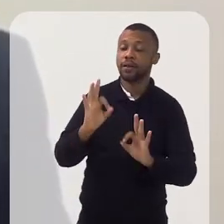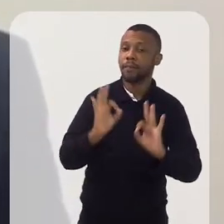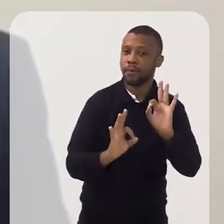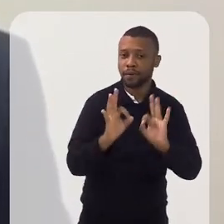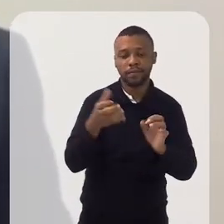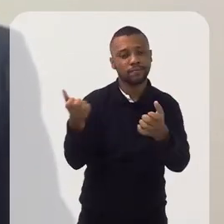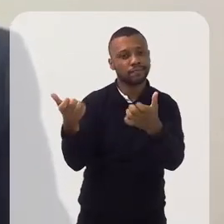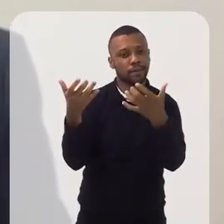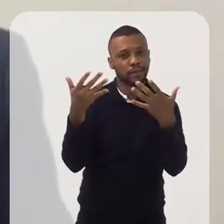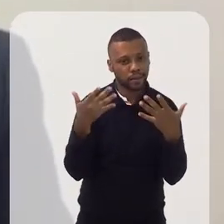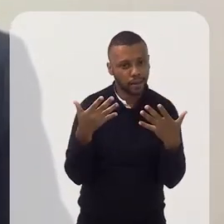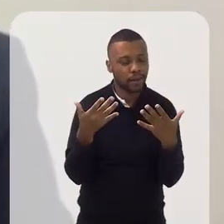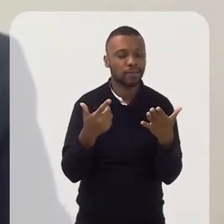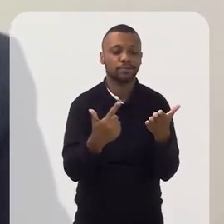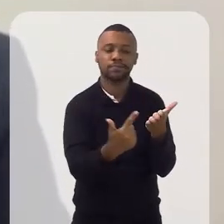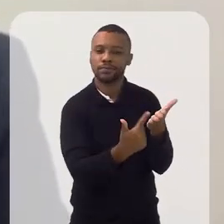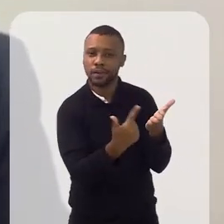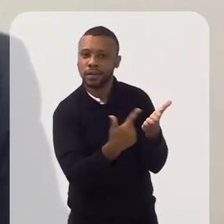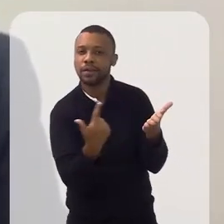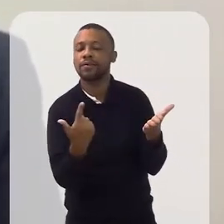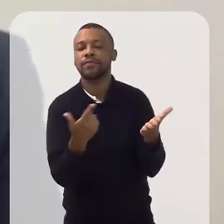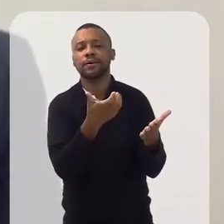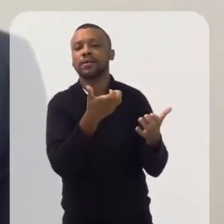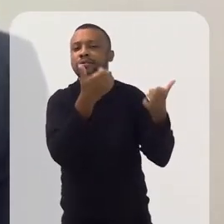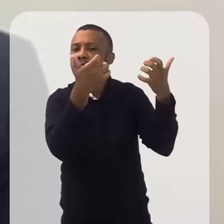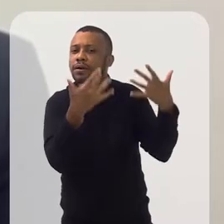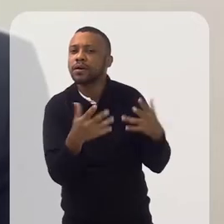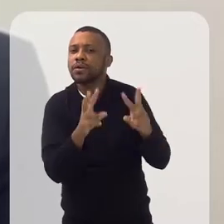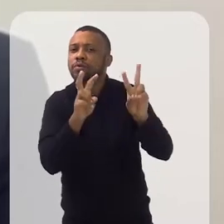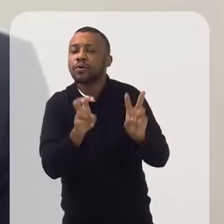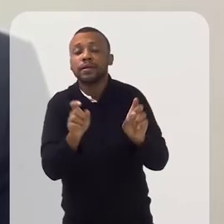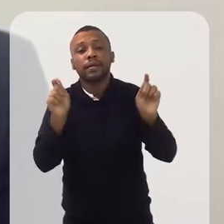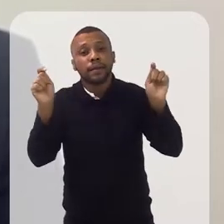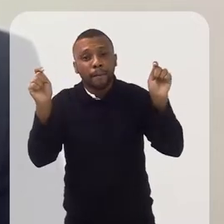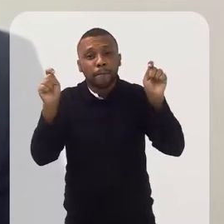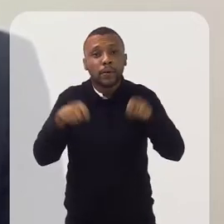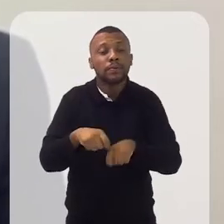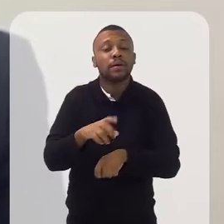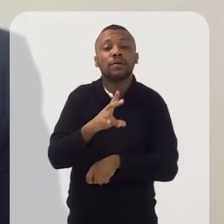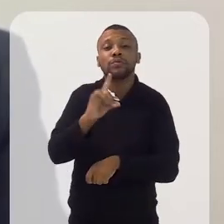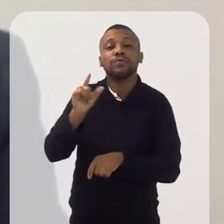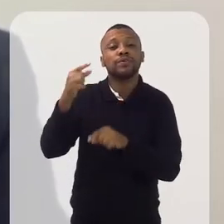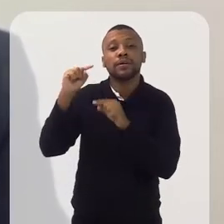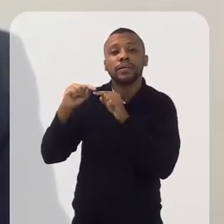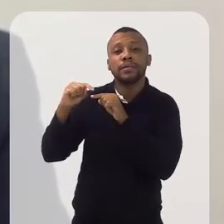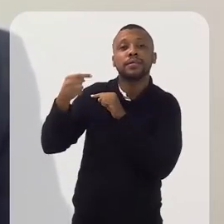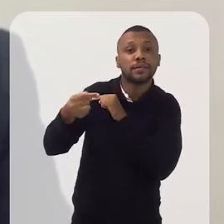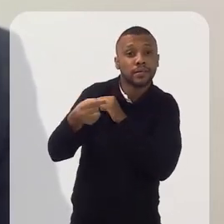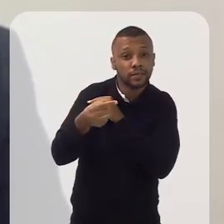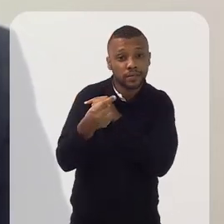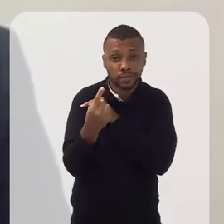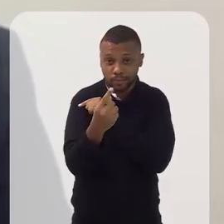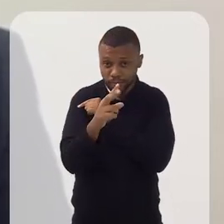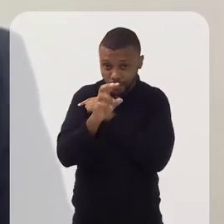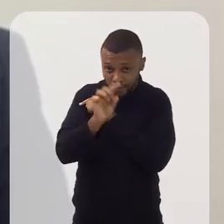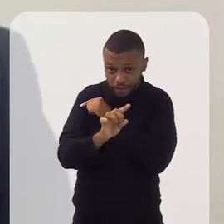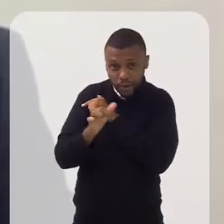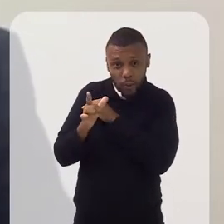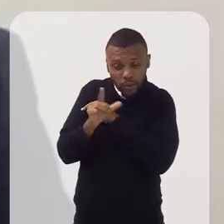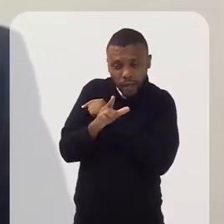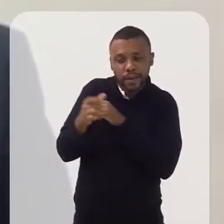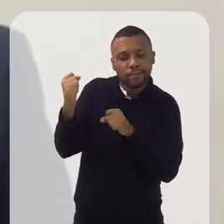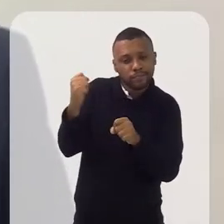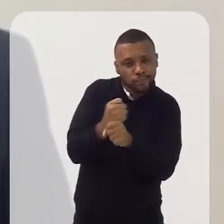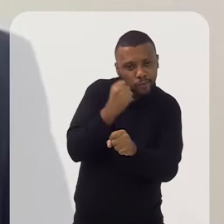projeto contaram e relataram desses livros. Eu queria que você falasse um pouquinho sobre a possibilidade do dia seguinte, de uma vez estruturada uma